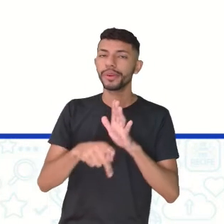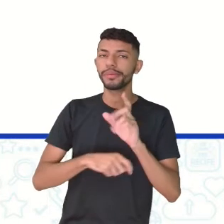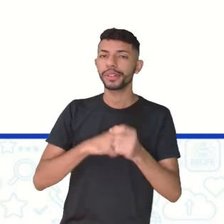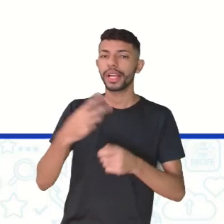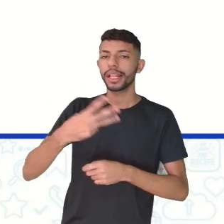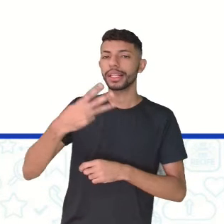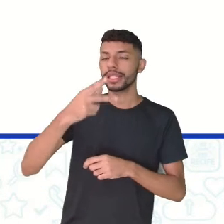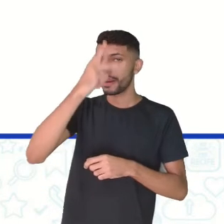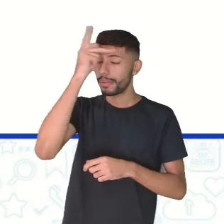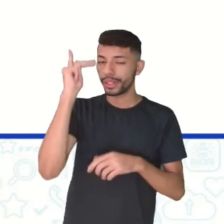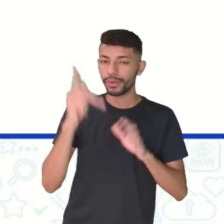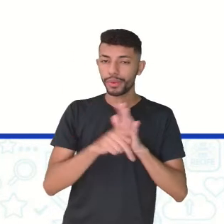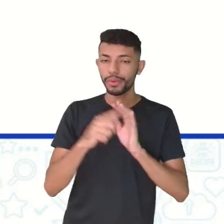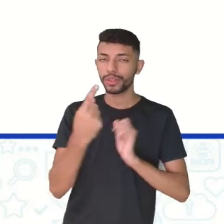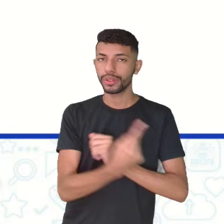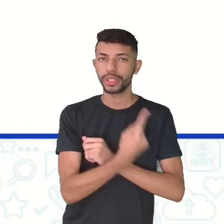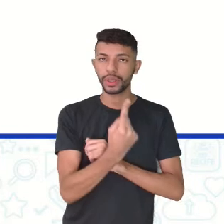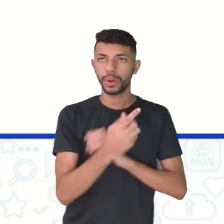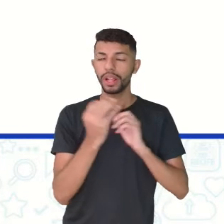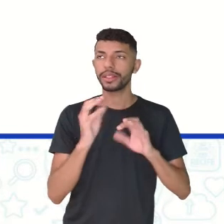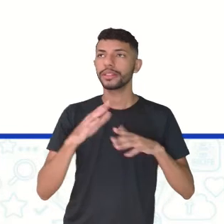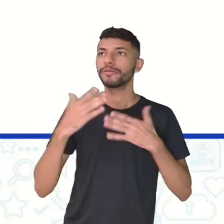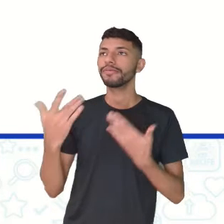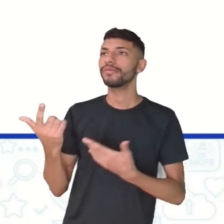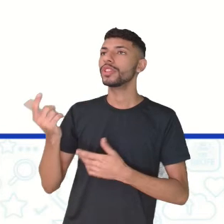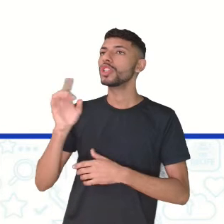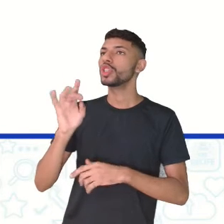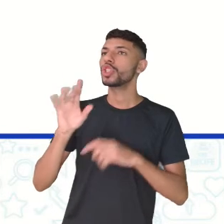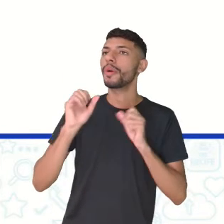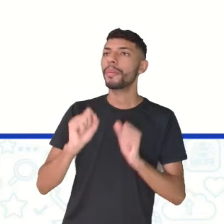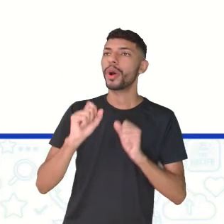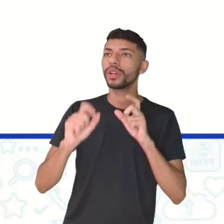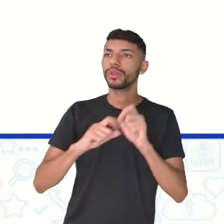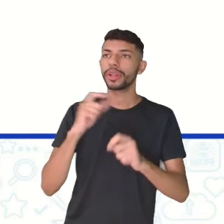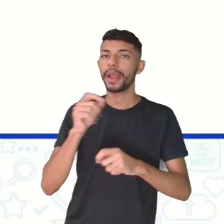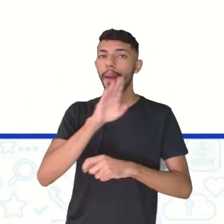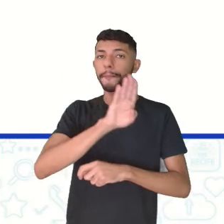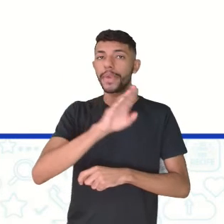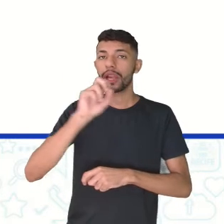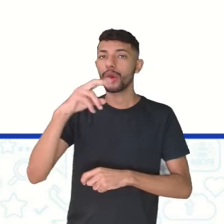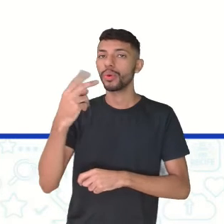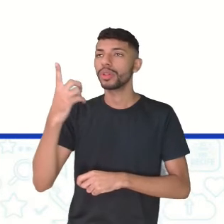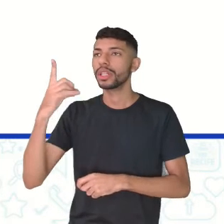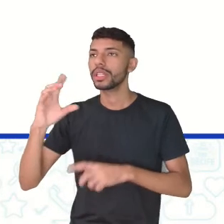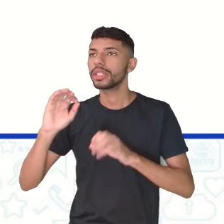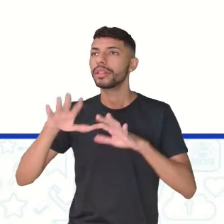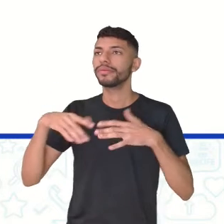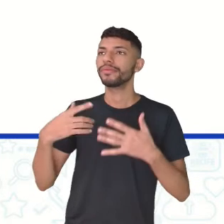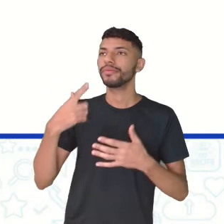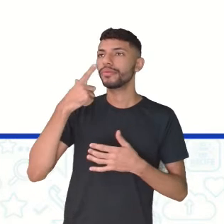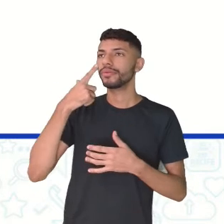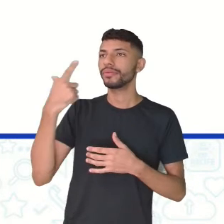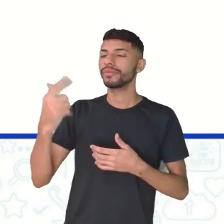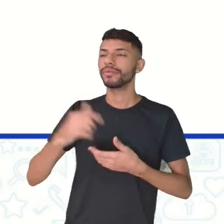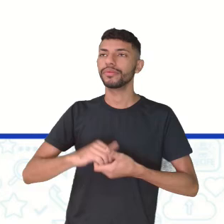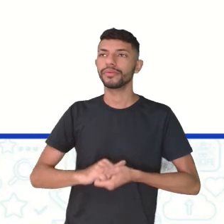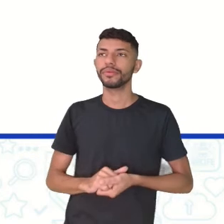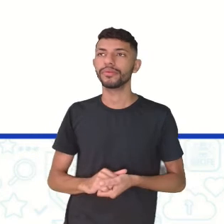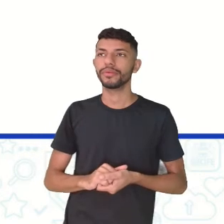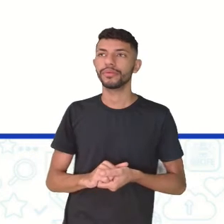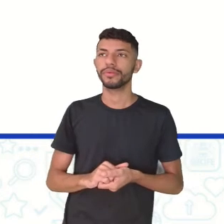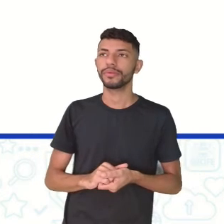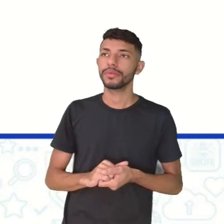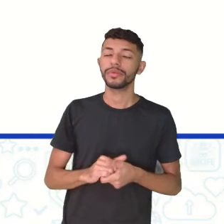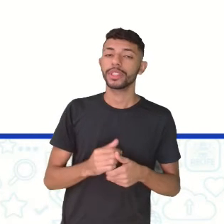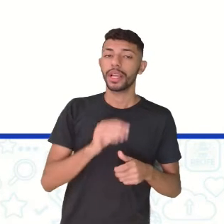Então, só podia ser a B e a D. Com a frase 2, a letra B tem um S normal, a letra D